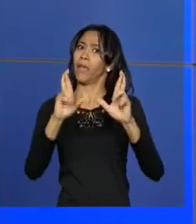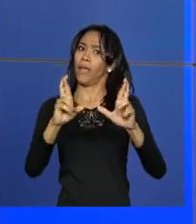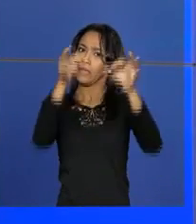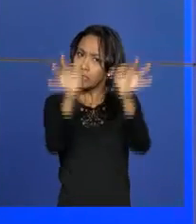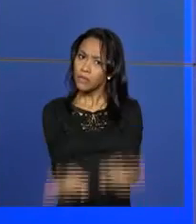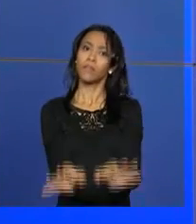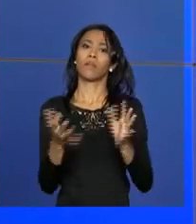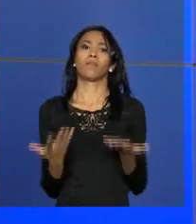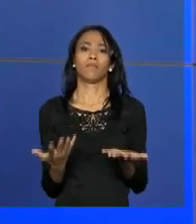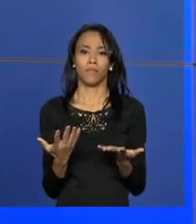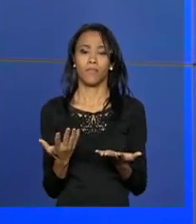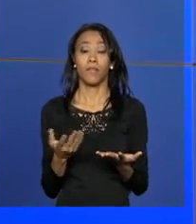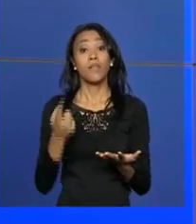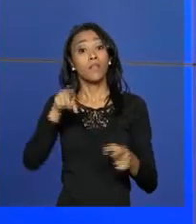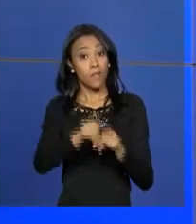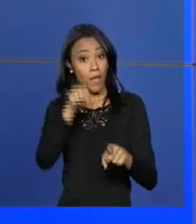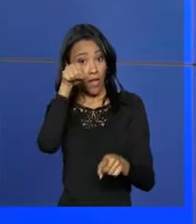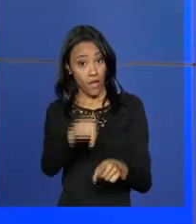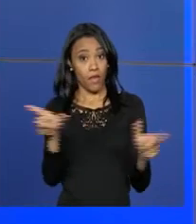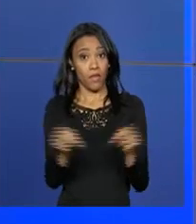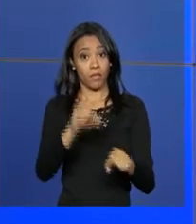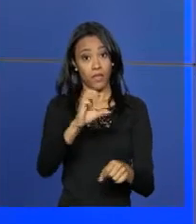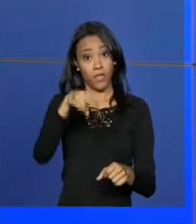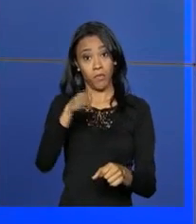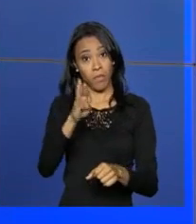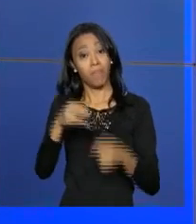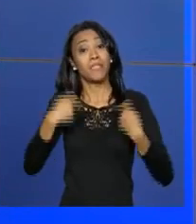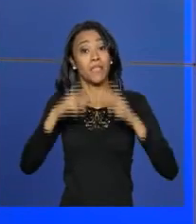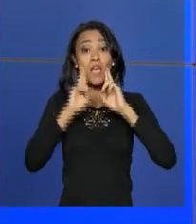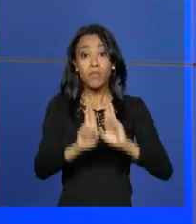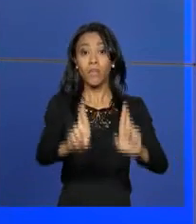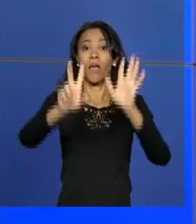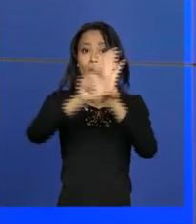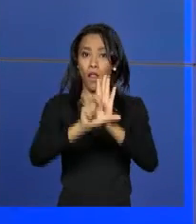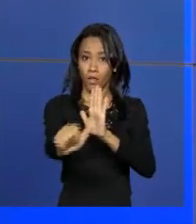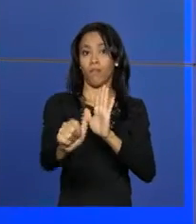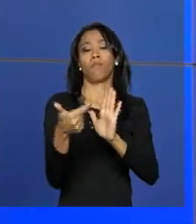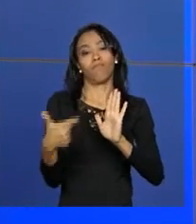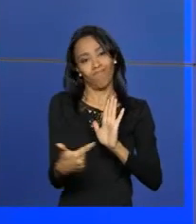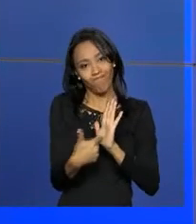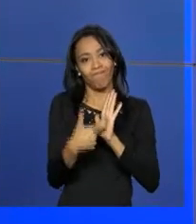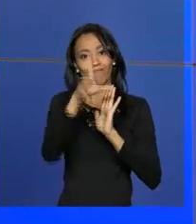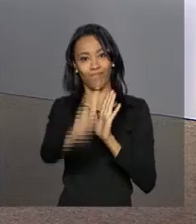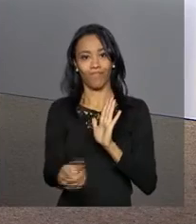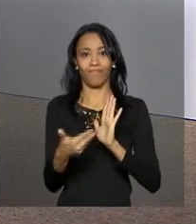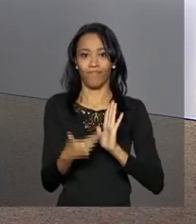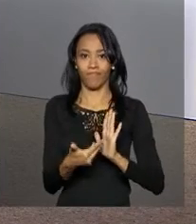instâncias competentes. Para a entidade, deve ser respeitado o ordenamento jurídico do Estado democrático de direito.